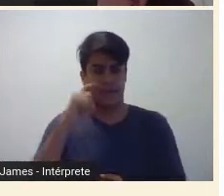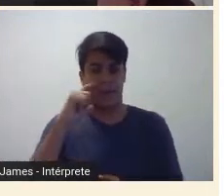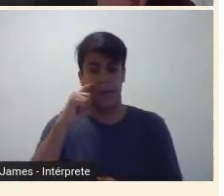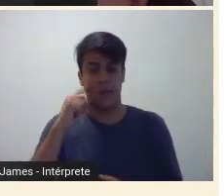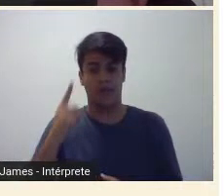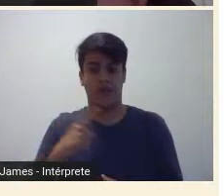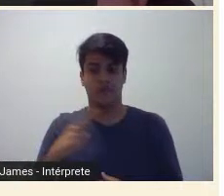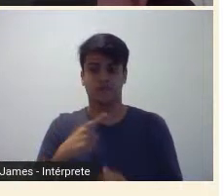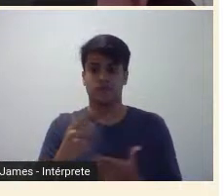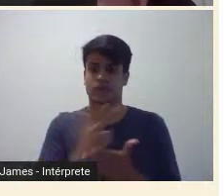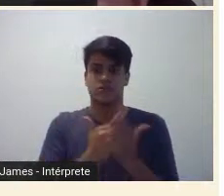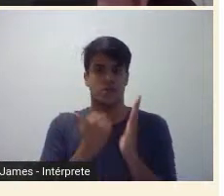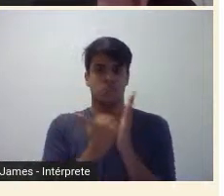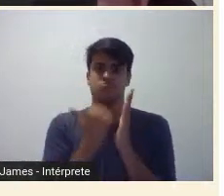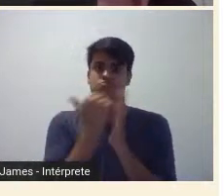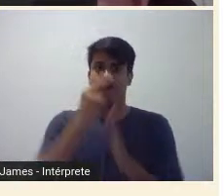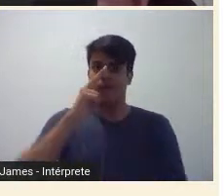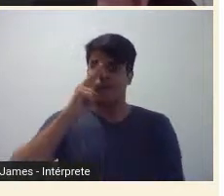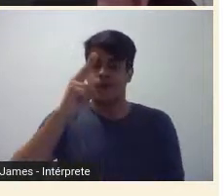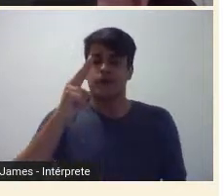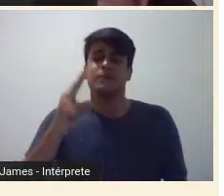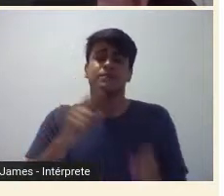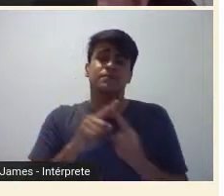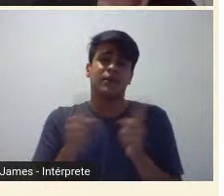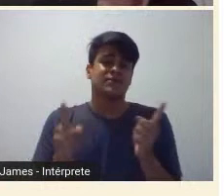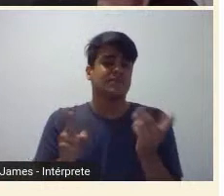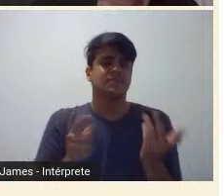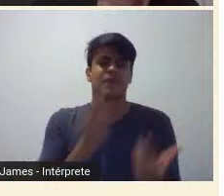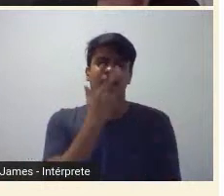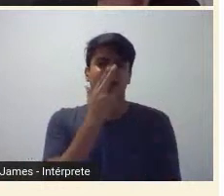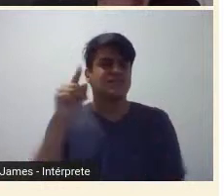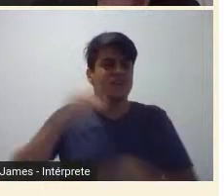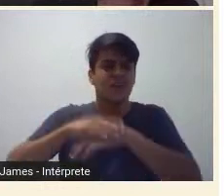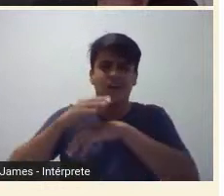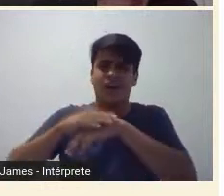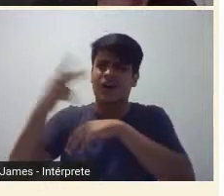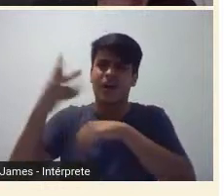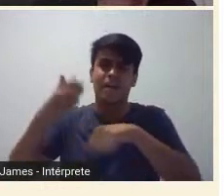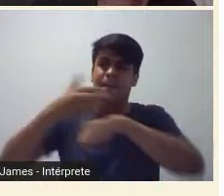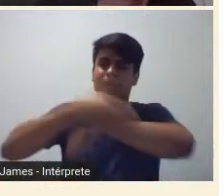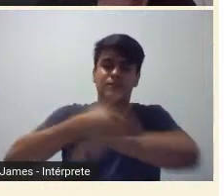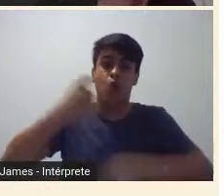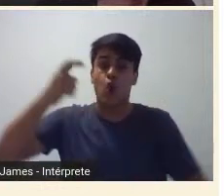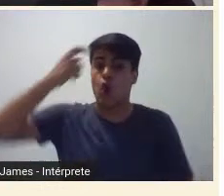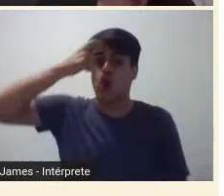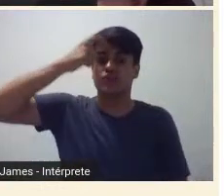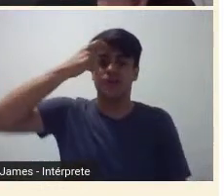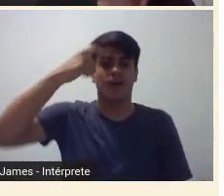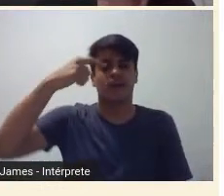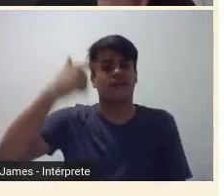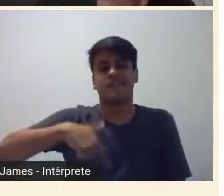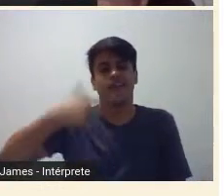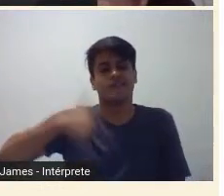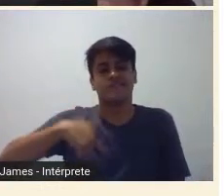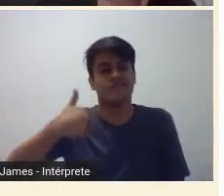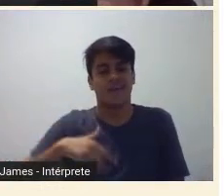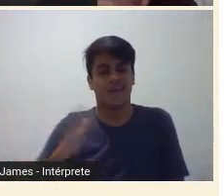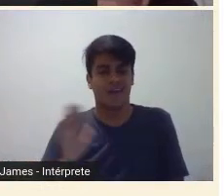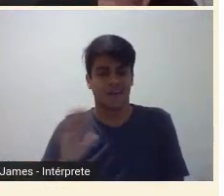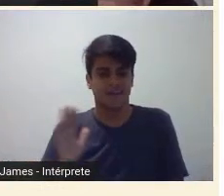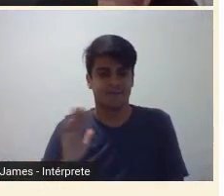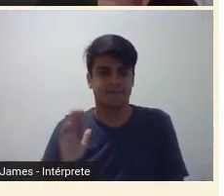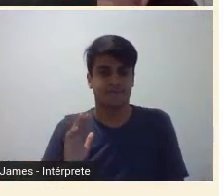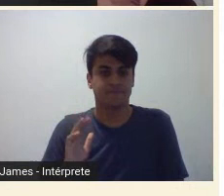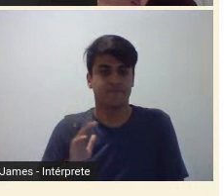ousados para qualquer país do mundo, mas é como se ela não tivesse participado conscientemente do modernismo, né, ela foi